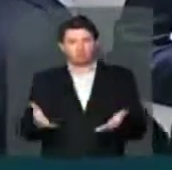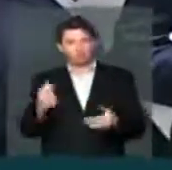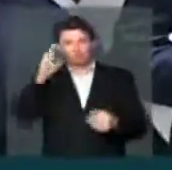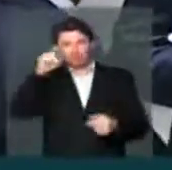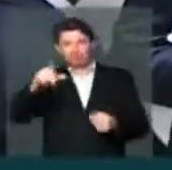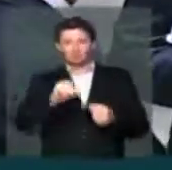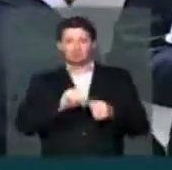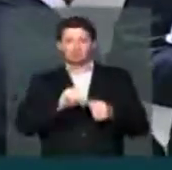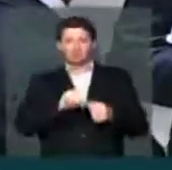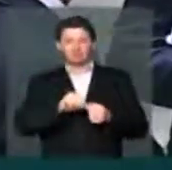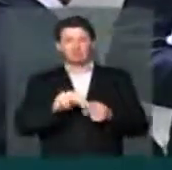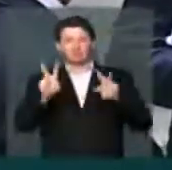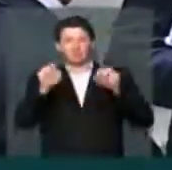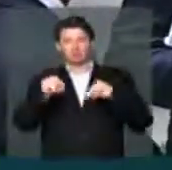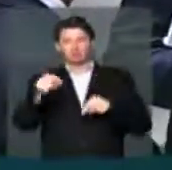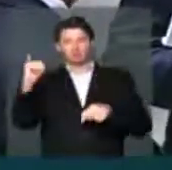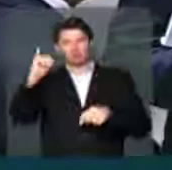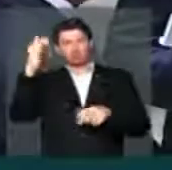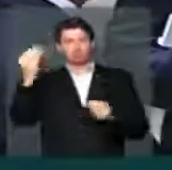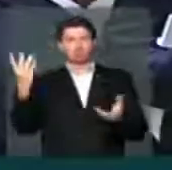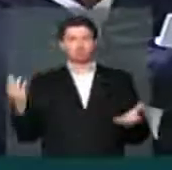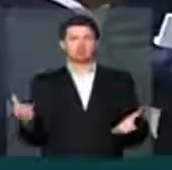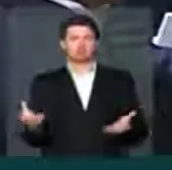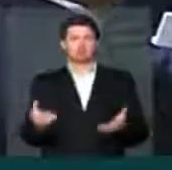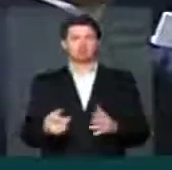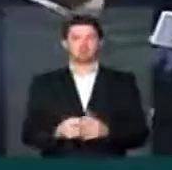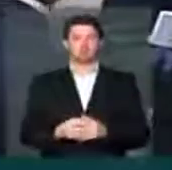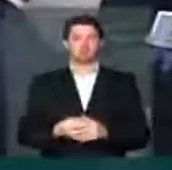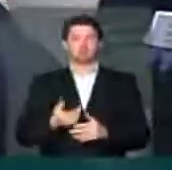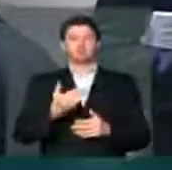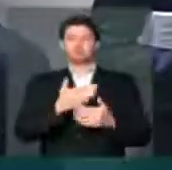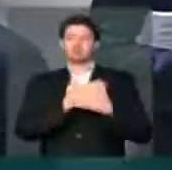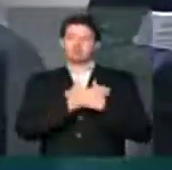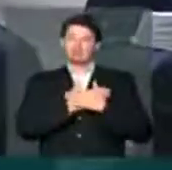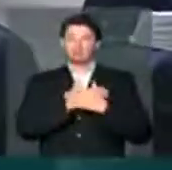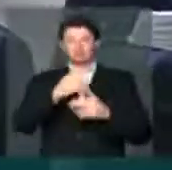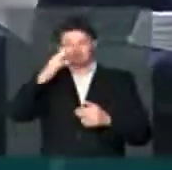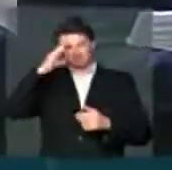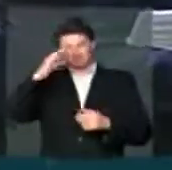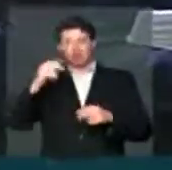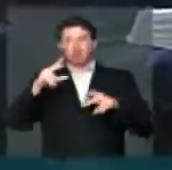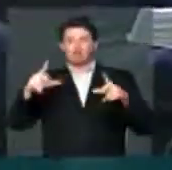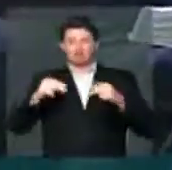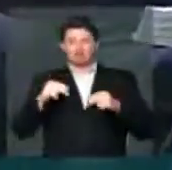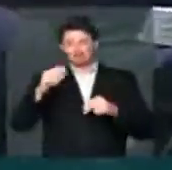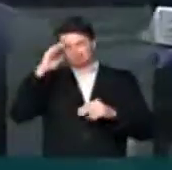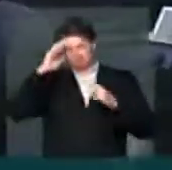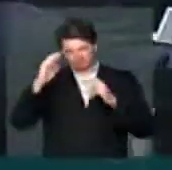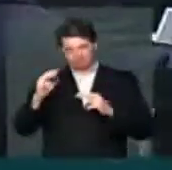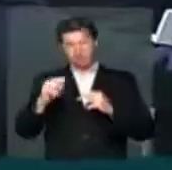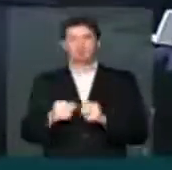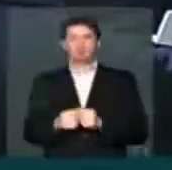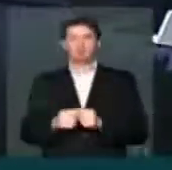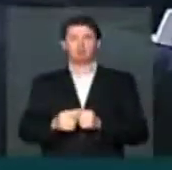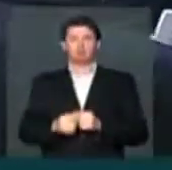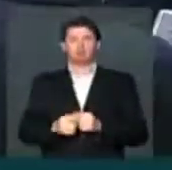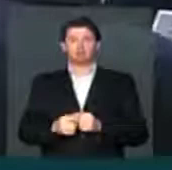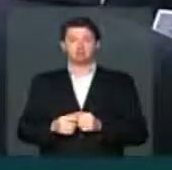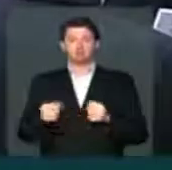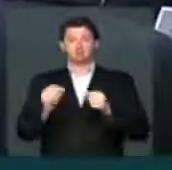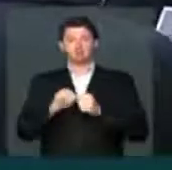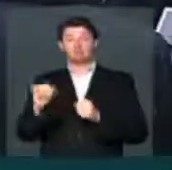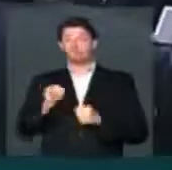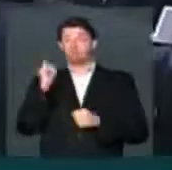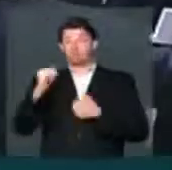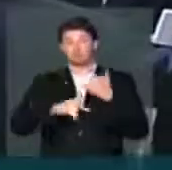vossa excelência trazendo um assunto desse importante aqui. Os nossos queridos militares merecem todo o respeito às forças armadas que têm prestado um